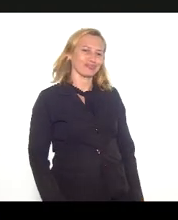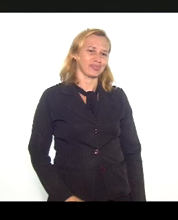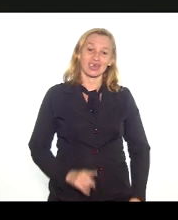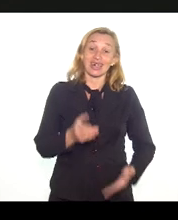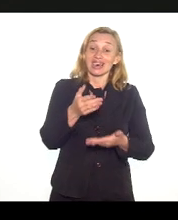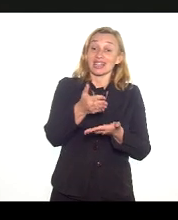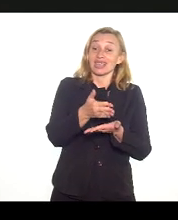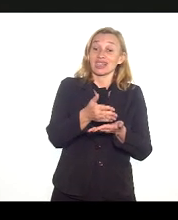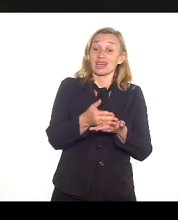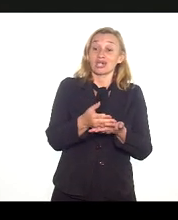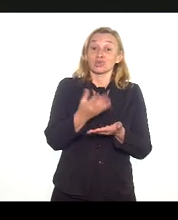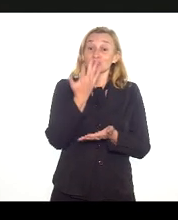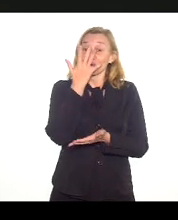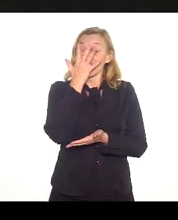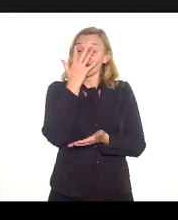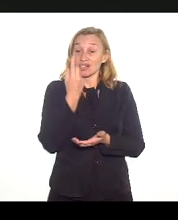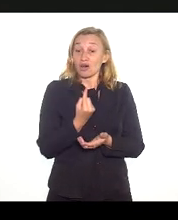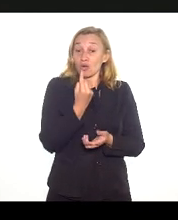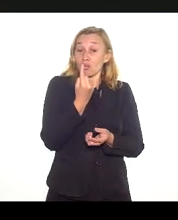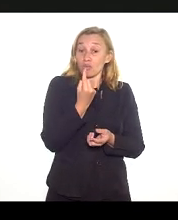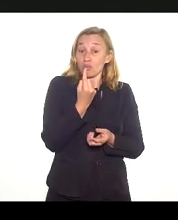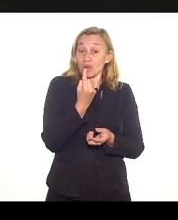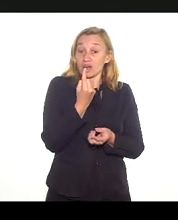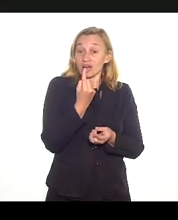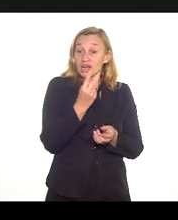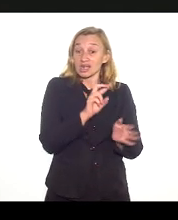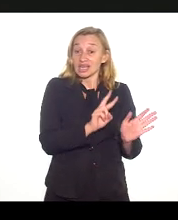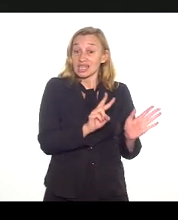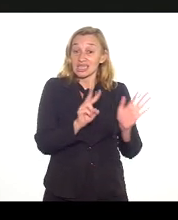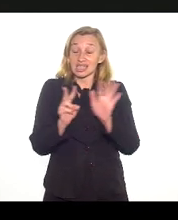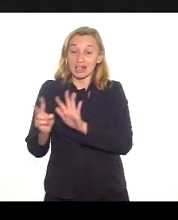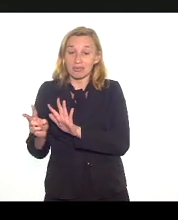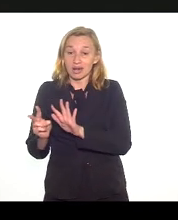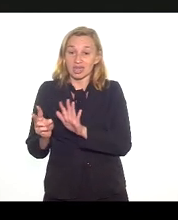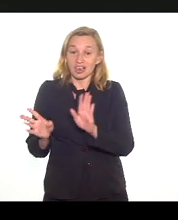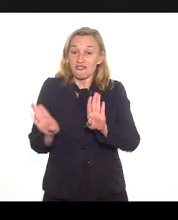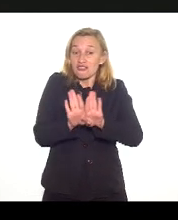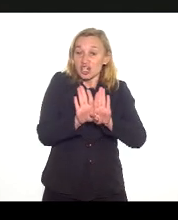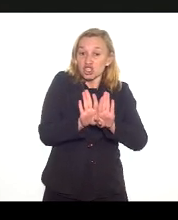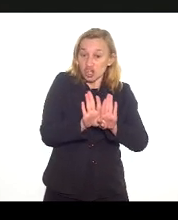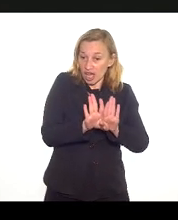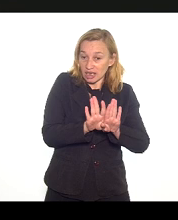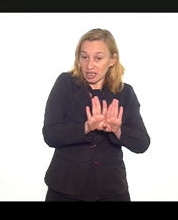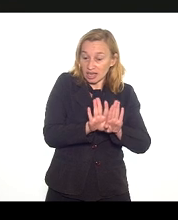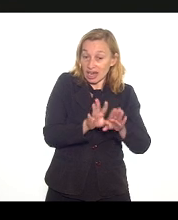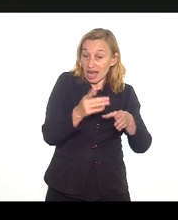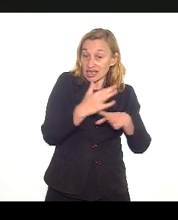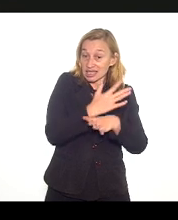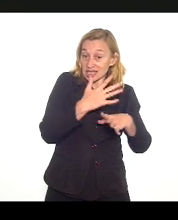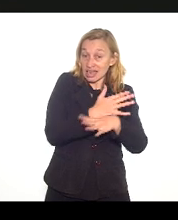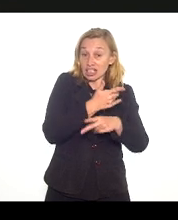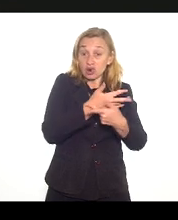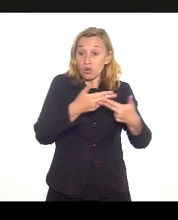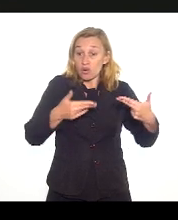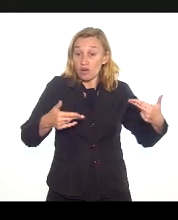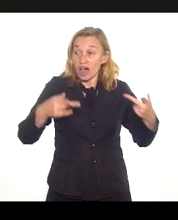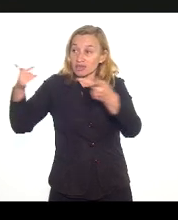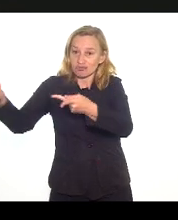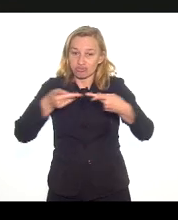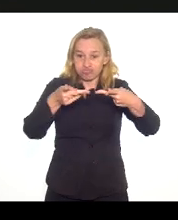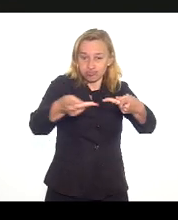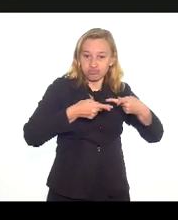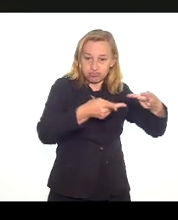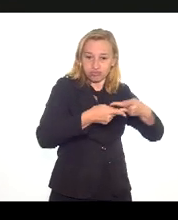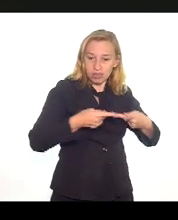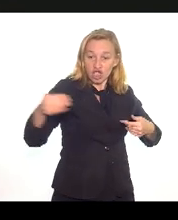Carnaval, uma semana, os serviços ficam fechados, é uma cidade de 100 milhões de meio de habitantes, tem muita gente que chega, muita gente que